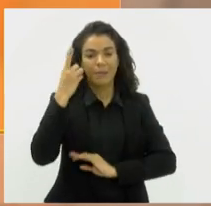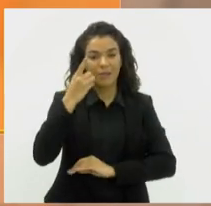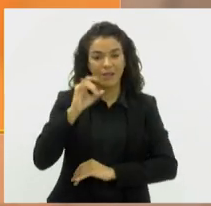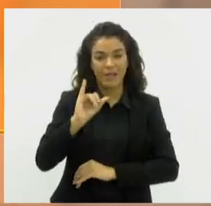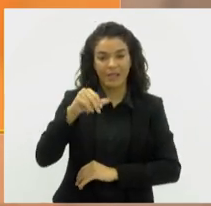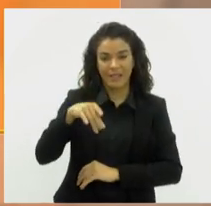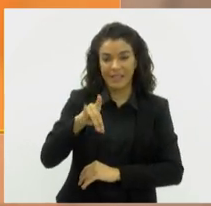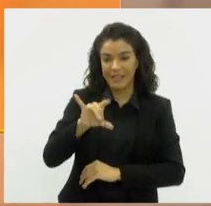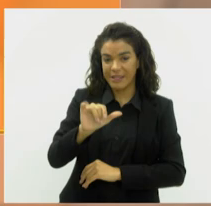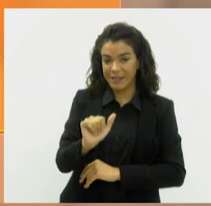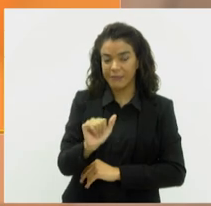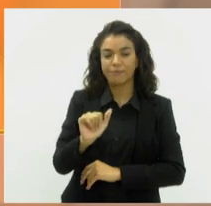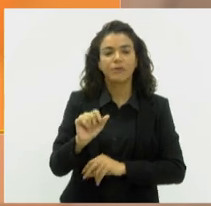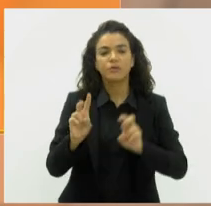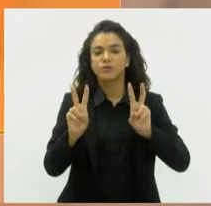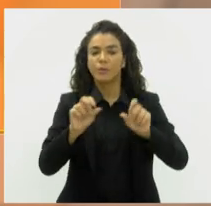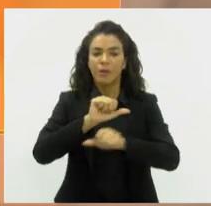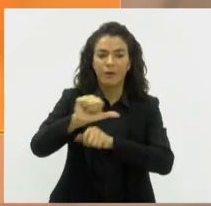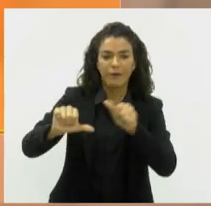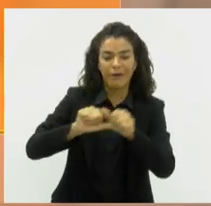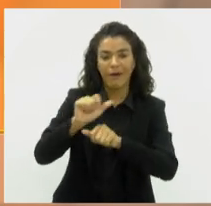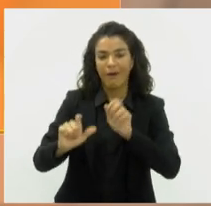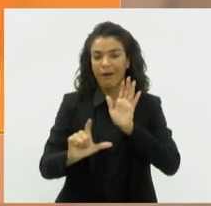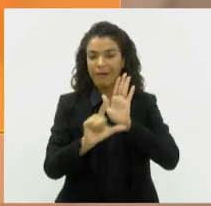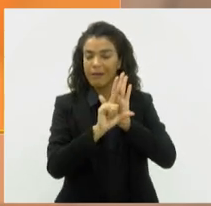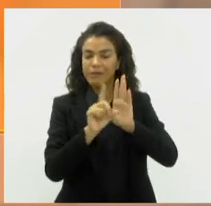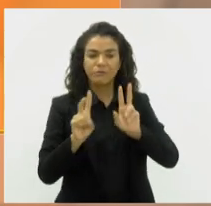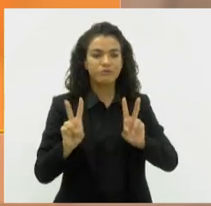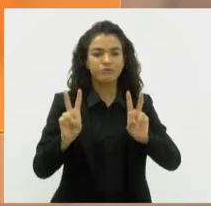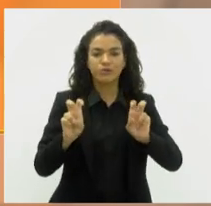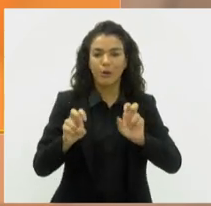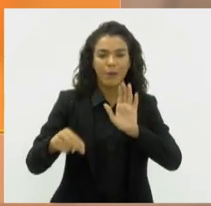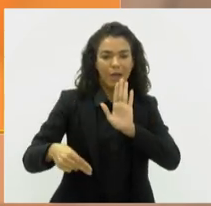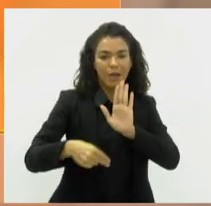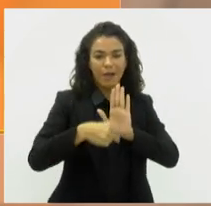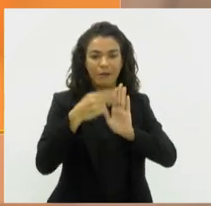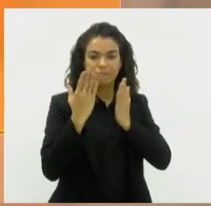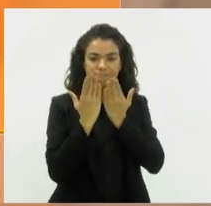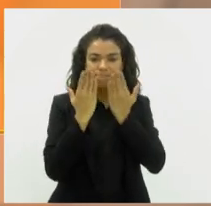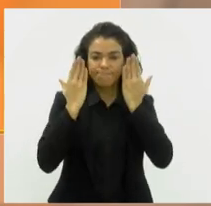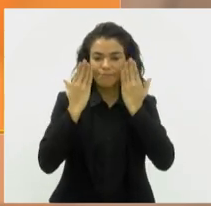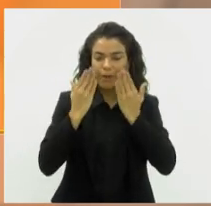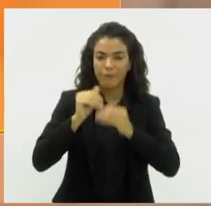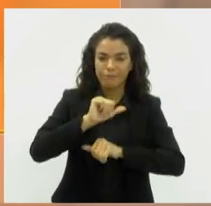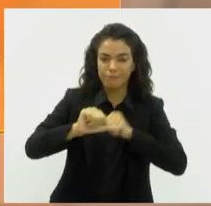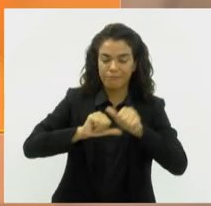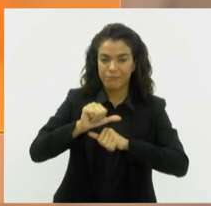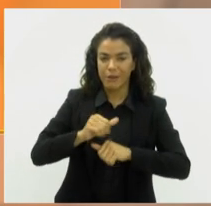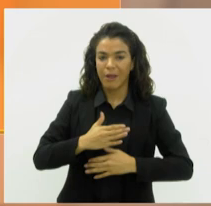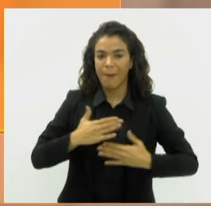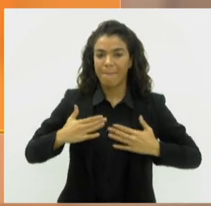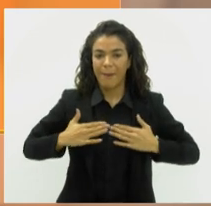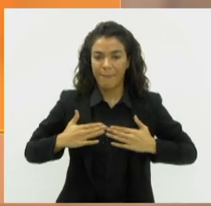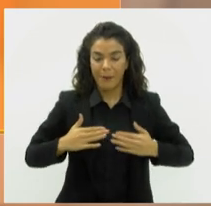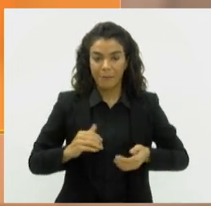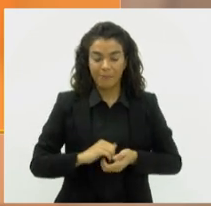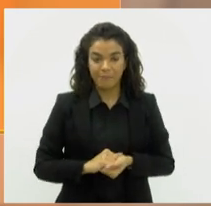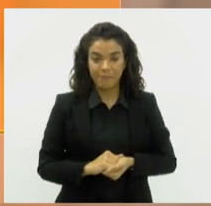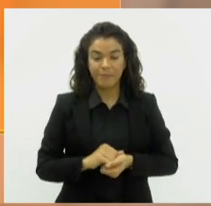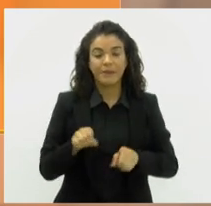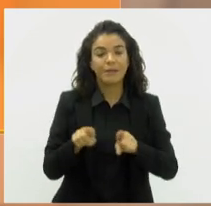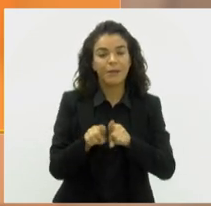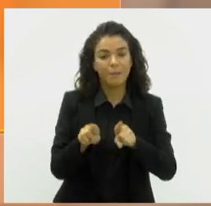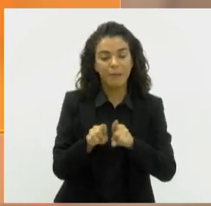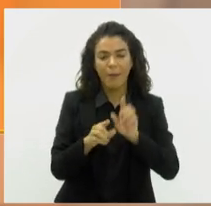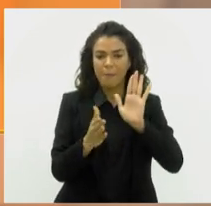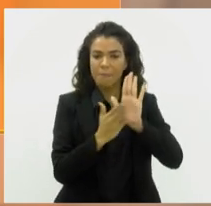Armelal e Marcelo Dino, que altera a legislação sobre a cirurgia plástica reparadora de mamas. Em primeira discussão, a